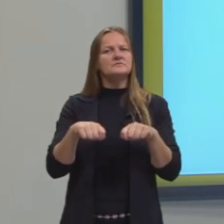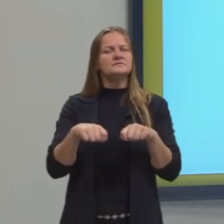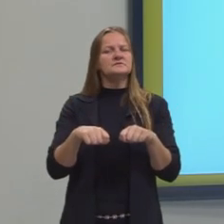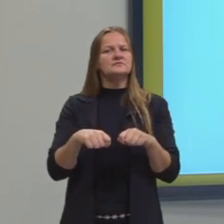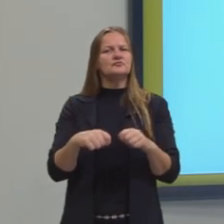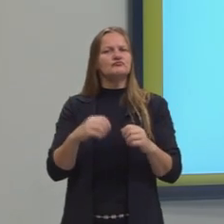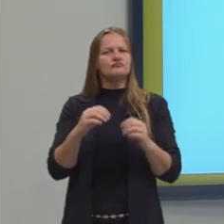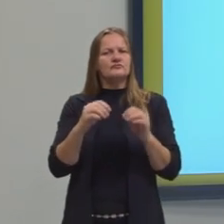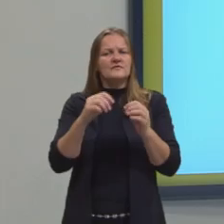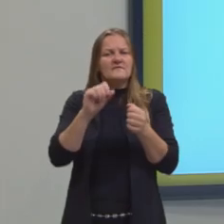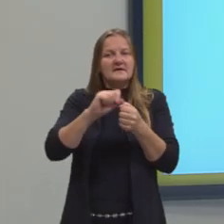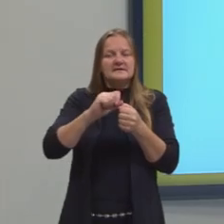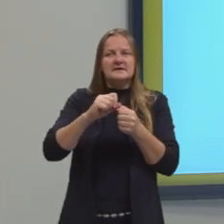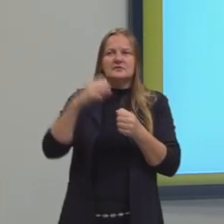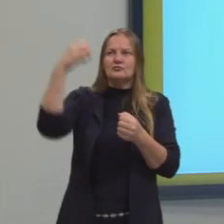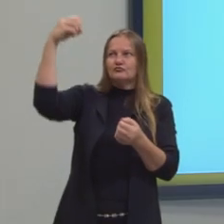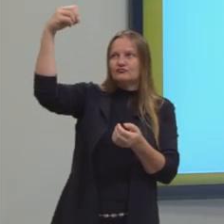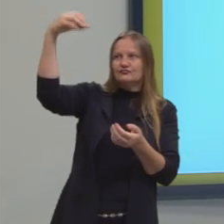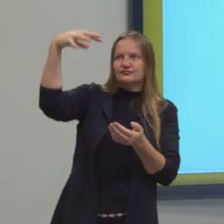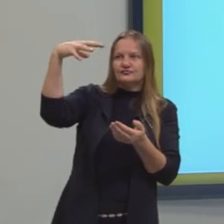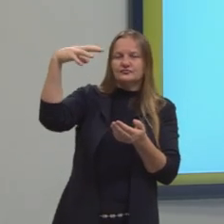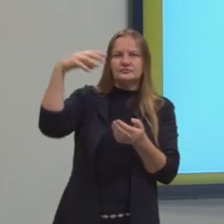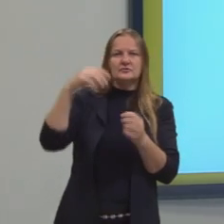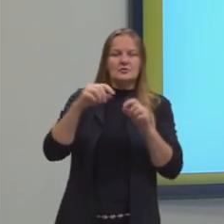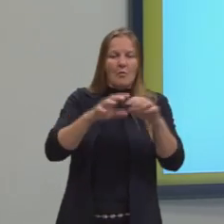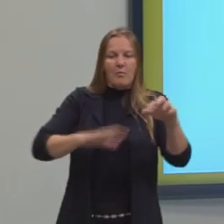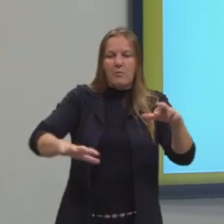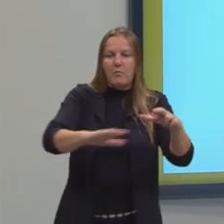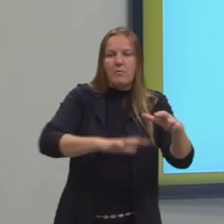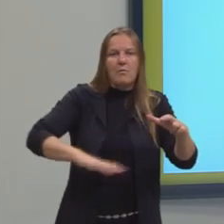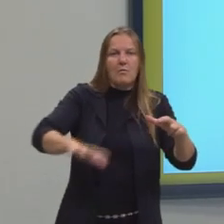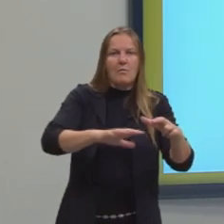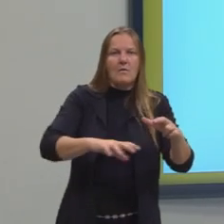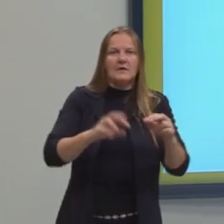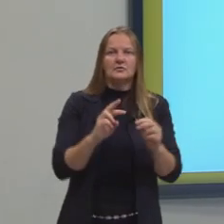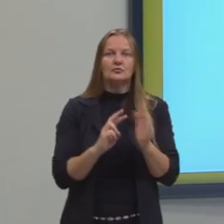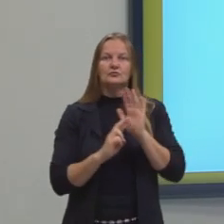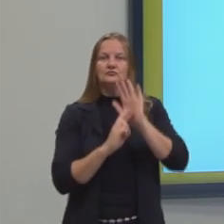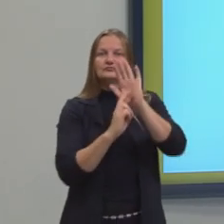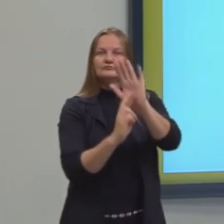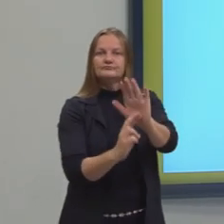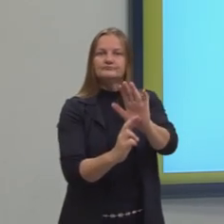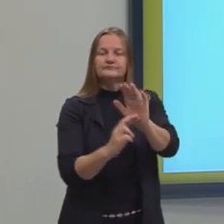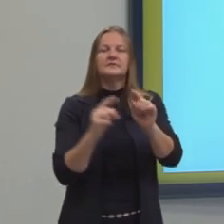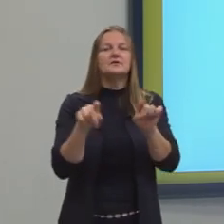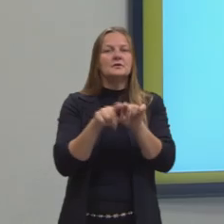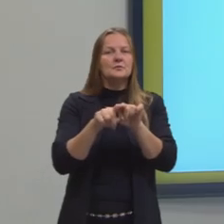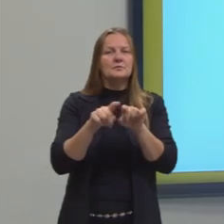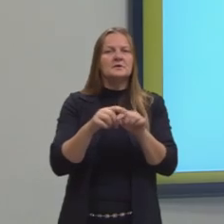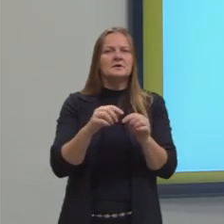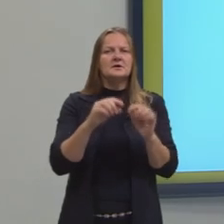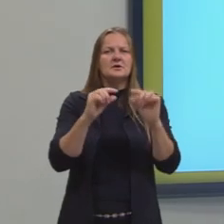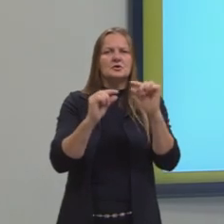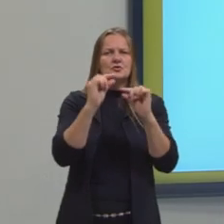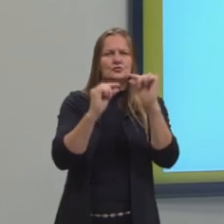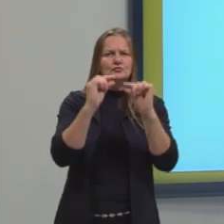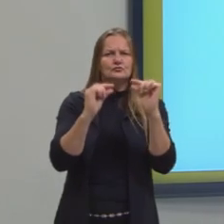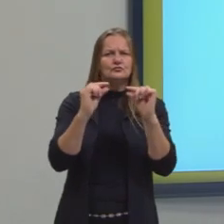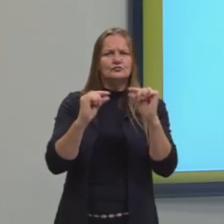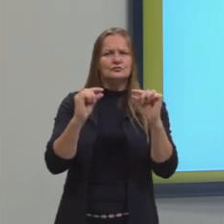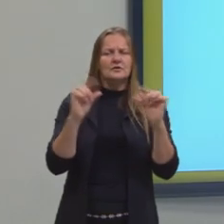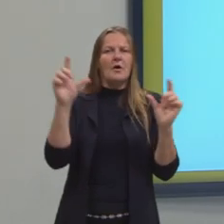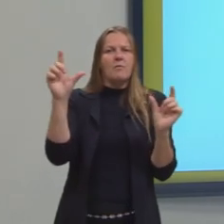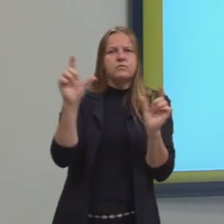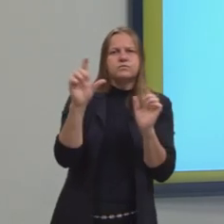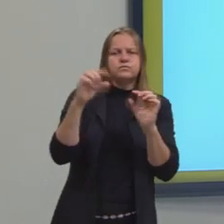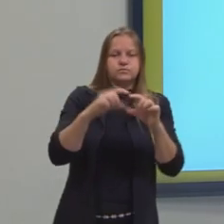reprodução do espaço, de parcelas do espaço ou ainda de alguns dos seus aspectos em uma escala reduzida e da